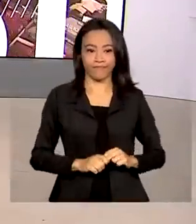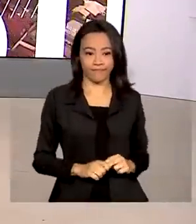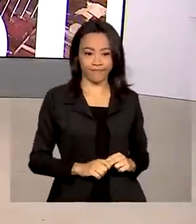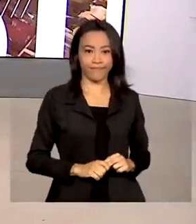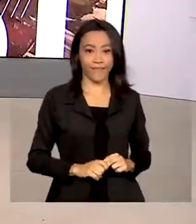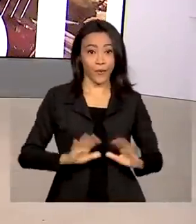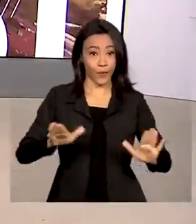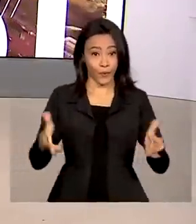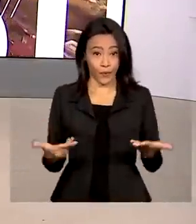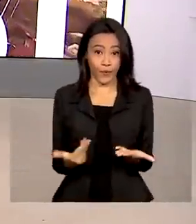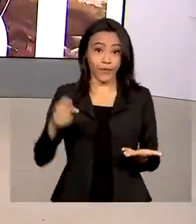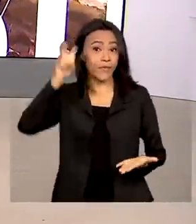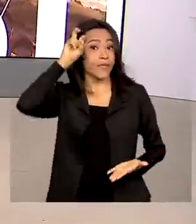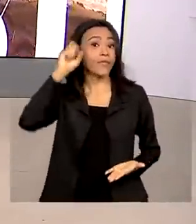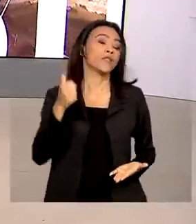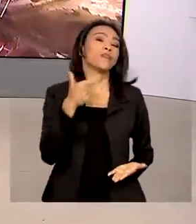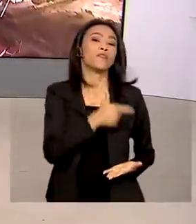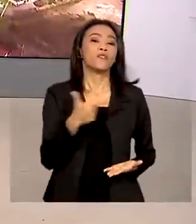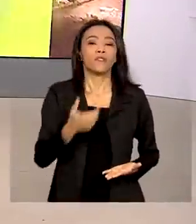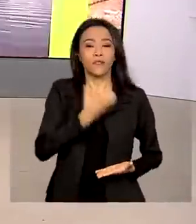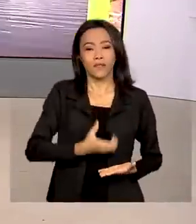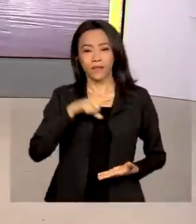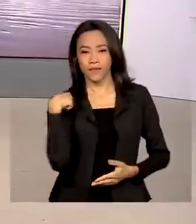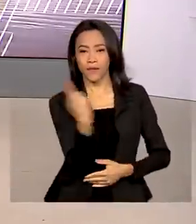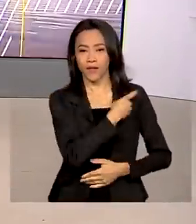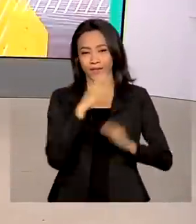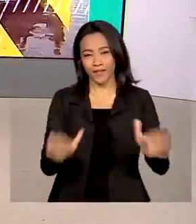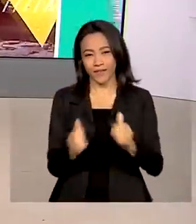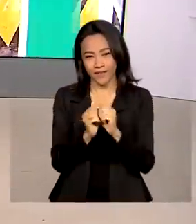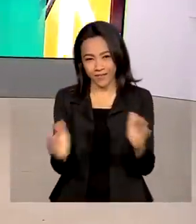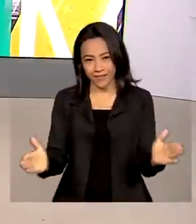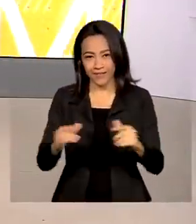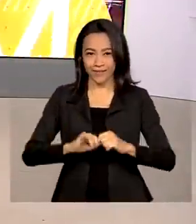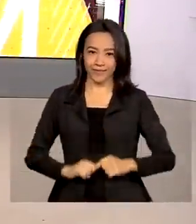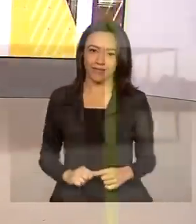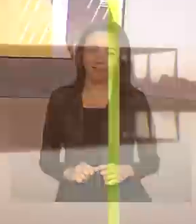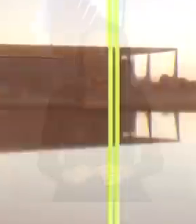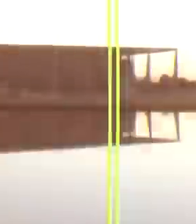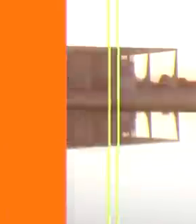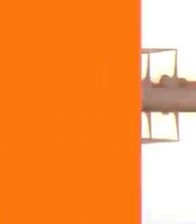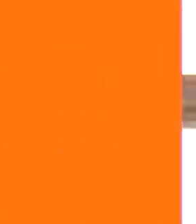Quinta-feira, 22 de dezembro, Brasil em Dia já está no ar.